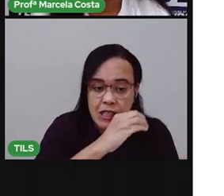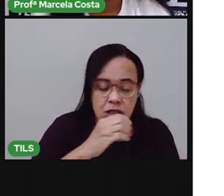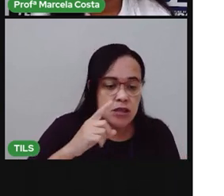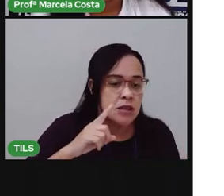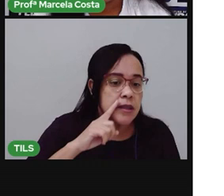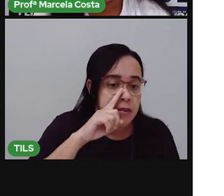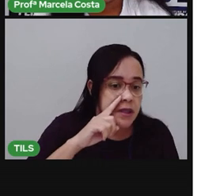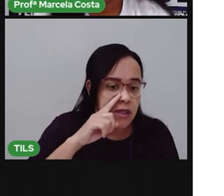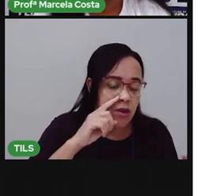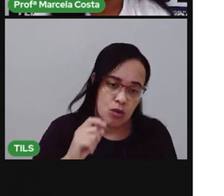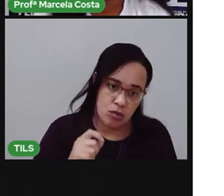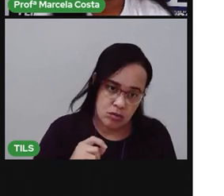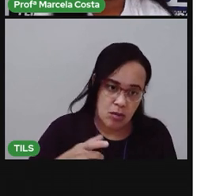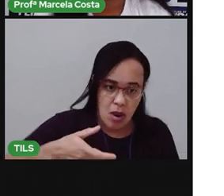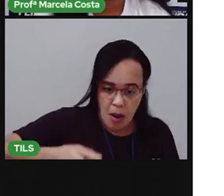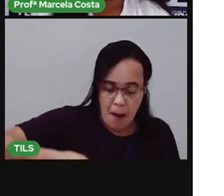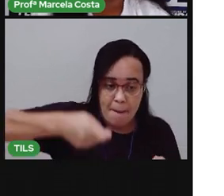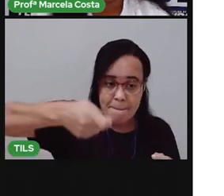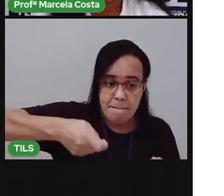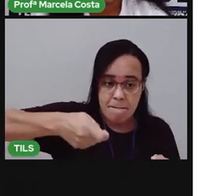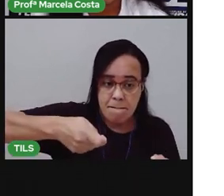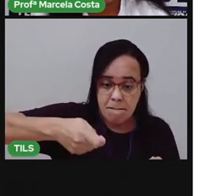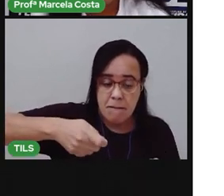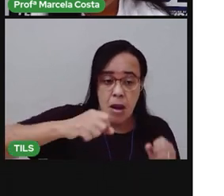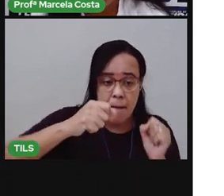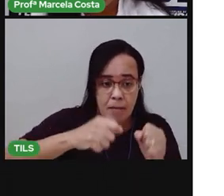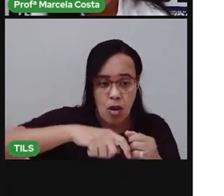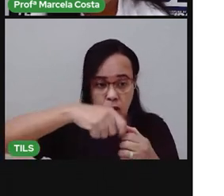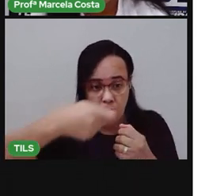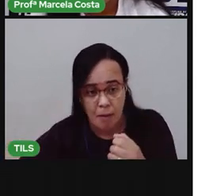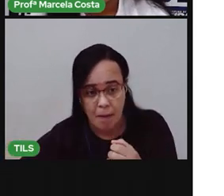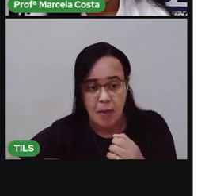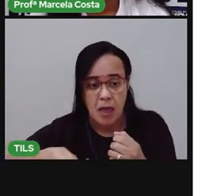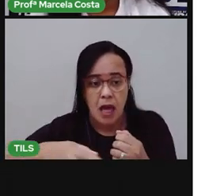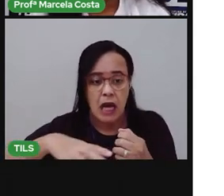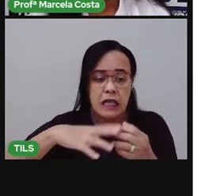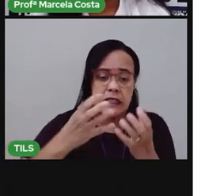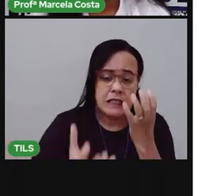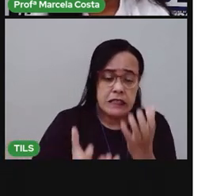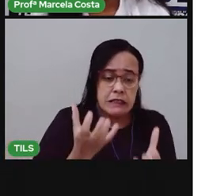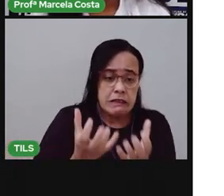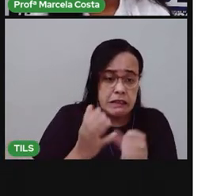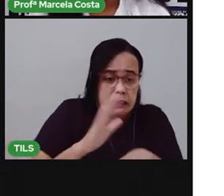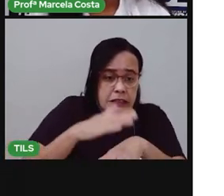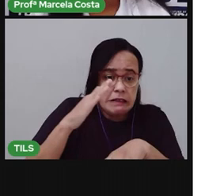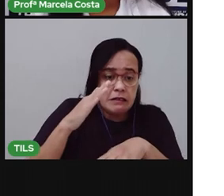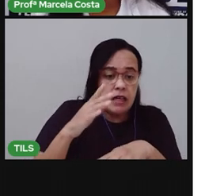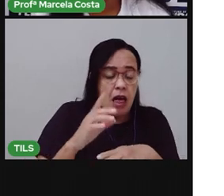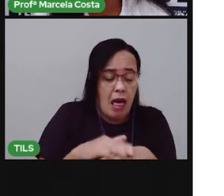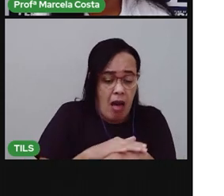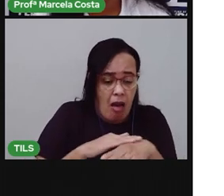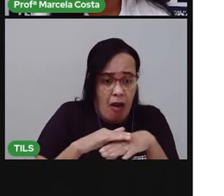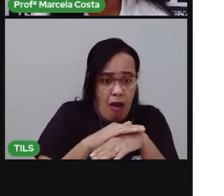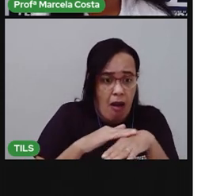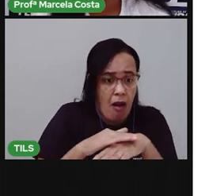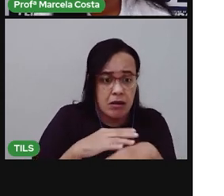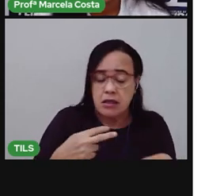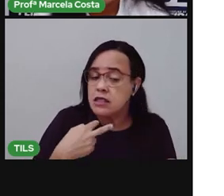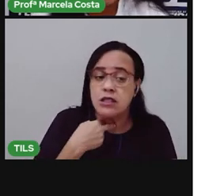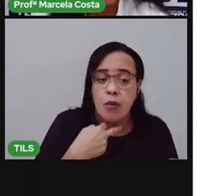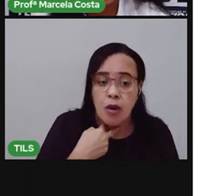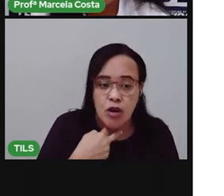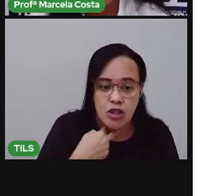Porque senão ela pode cair em cima de você e você pode se queimar. Então, essas atividades ficam para os adultos.